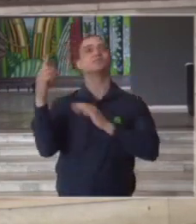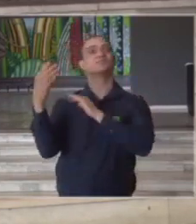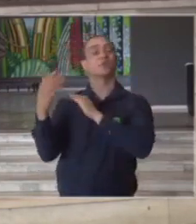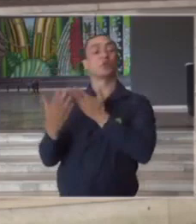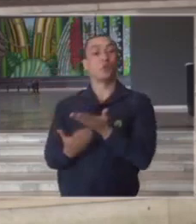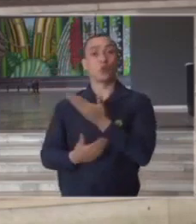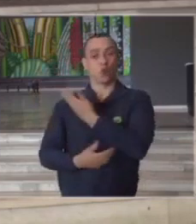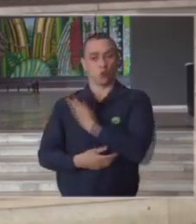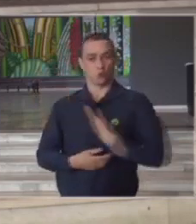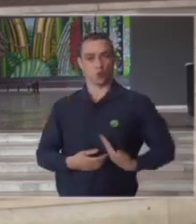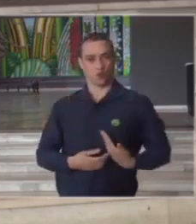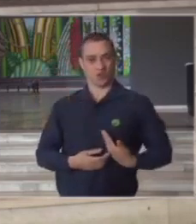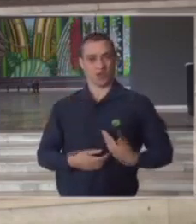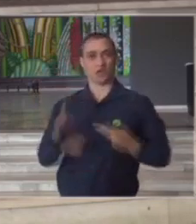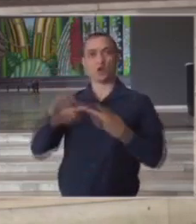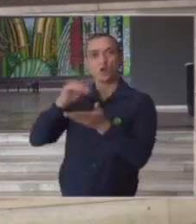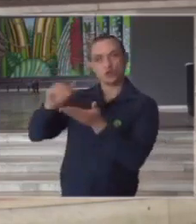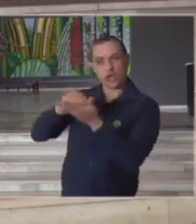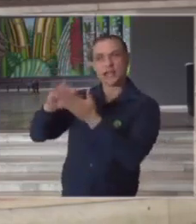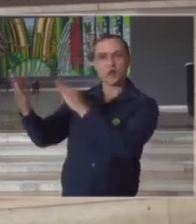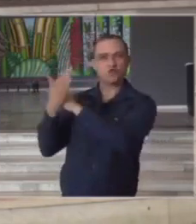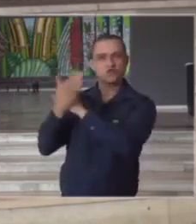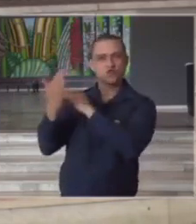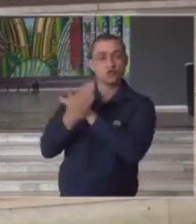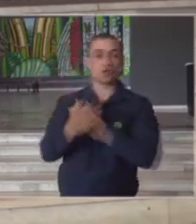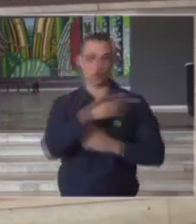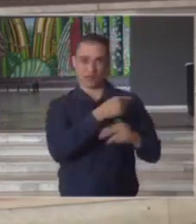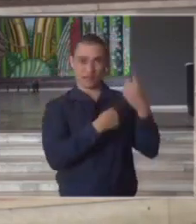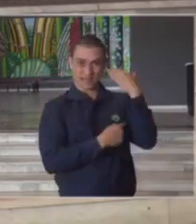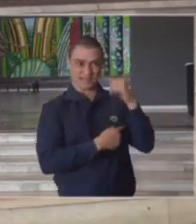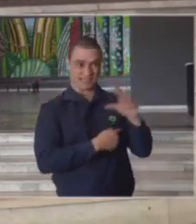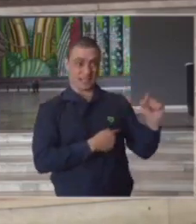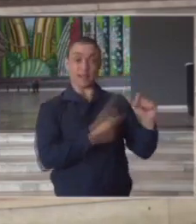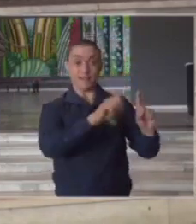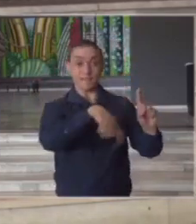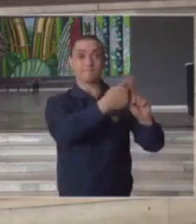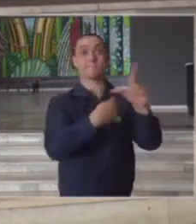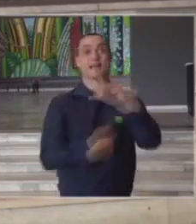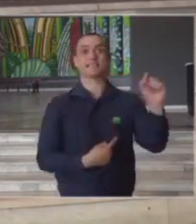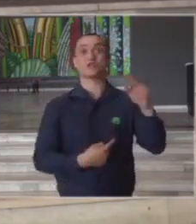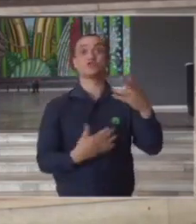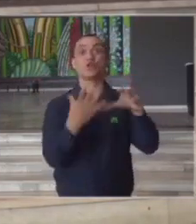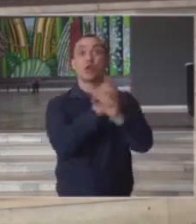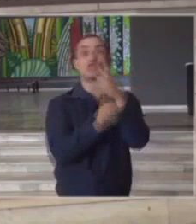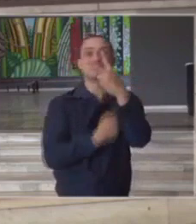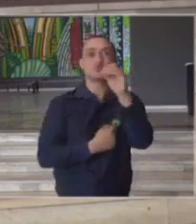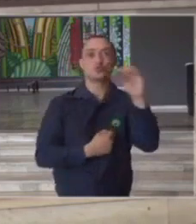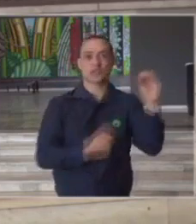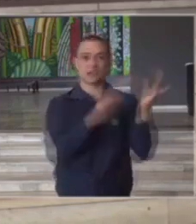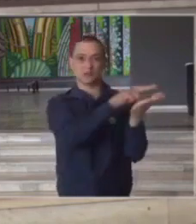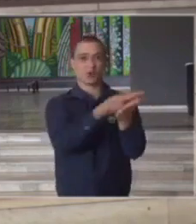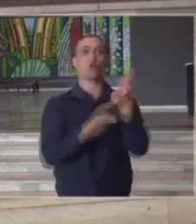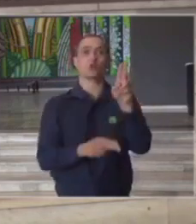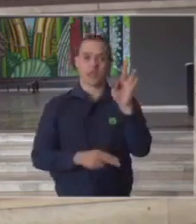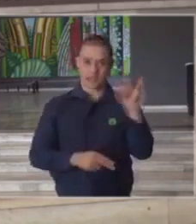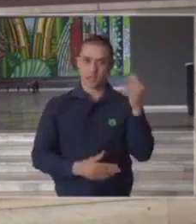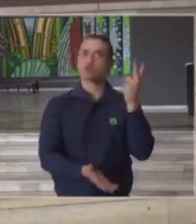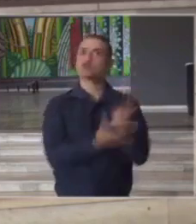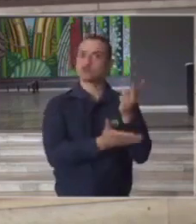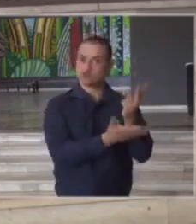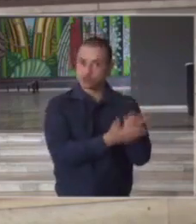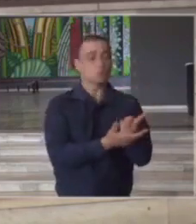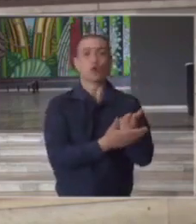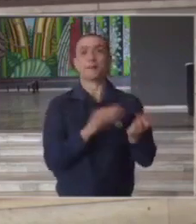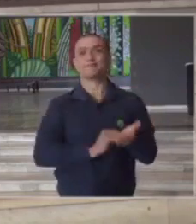governo do secretário conseguimos passar para mais 100 para 200 que continuam se mostrando